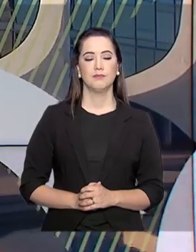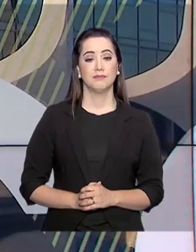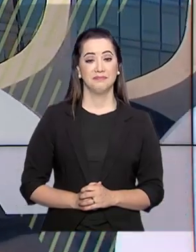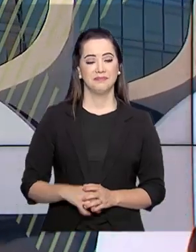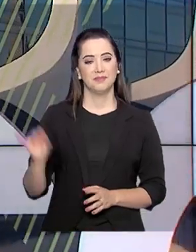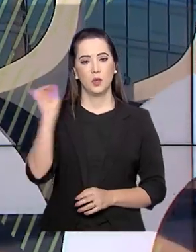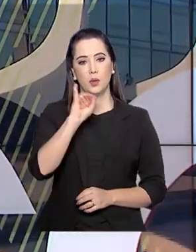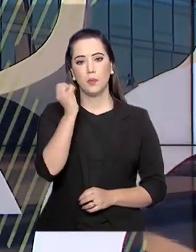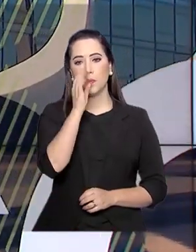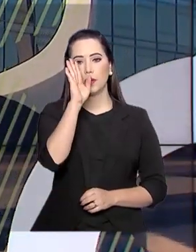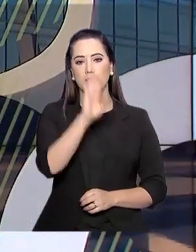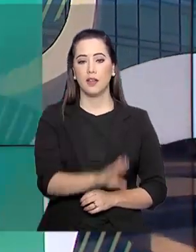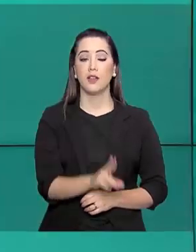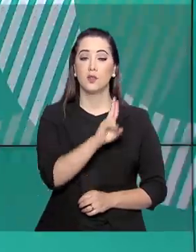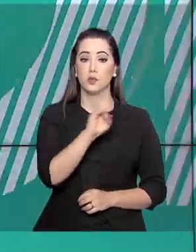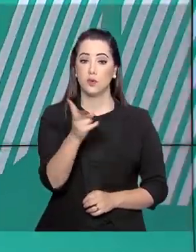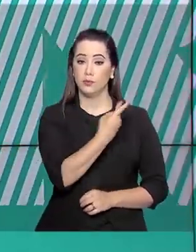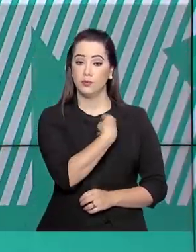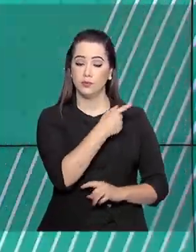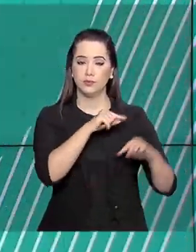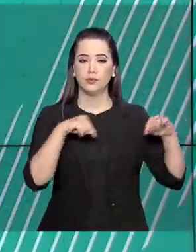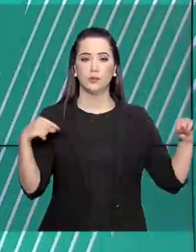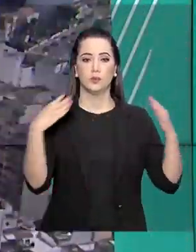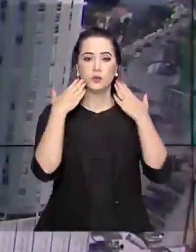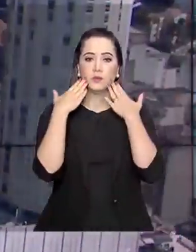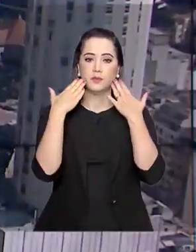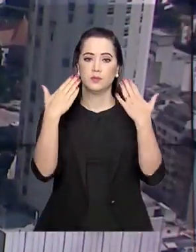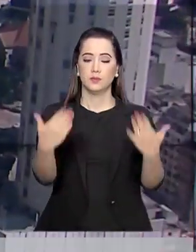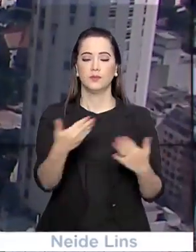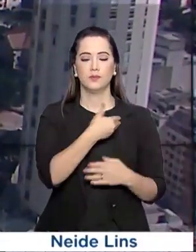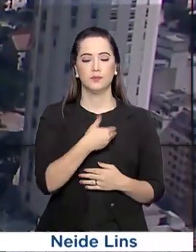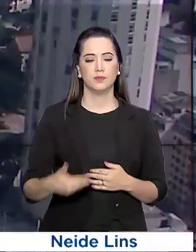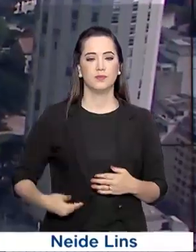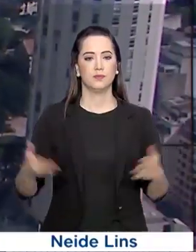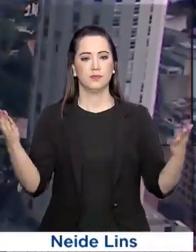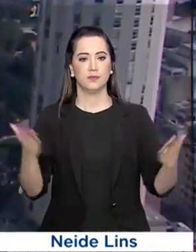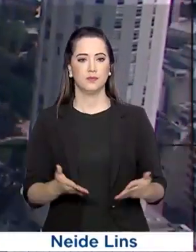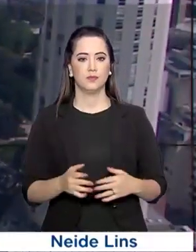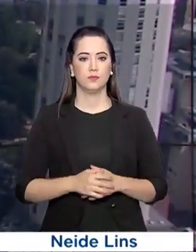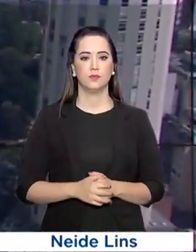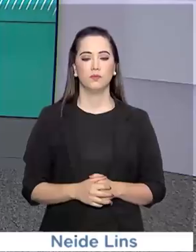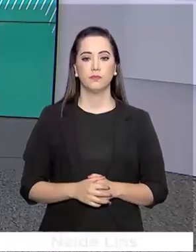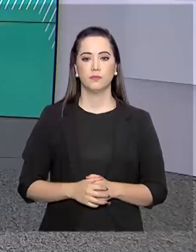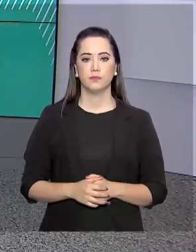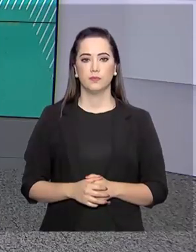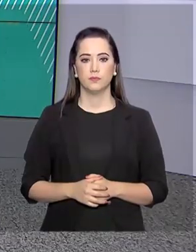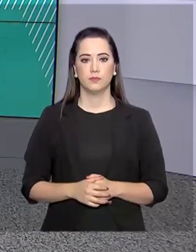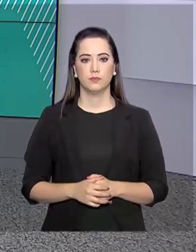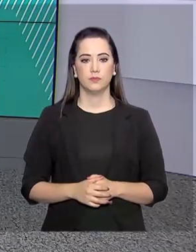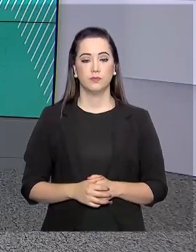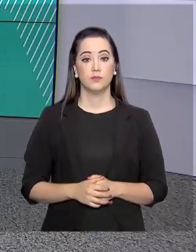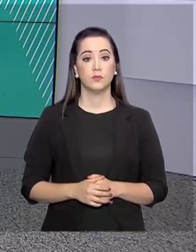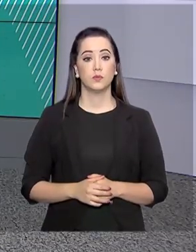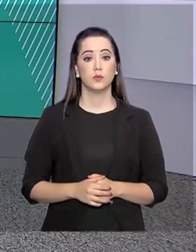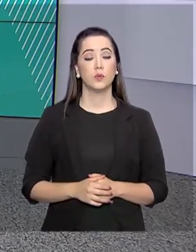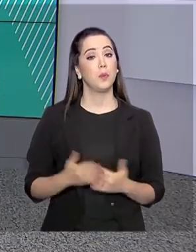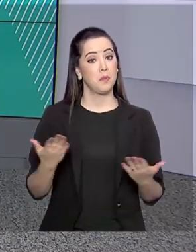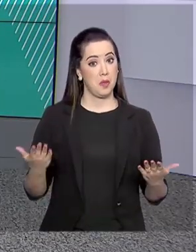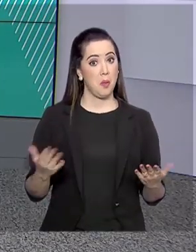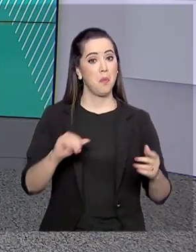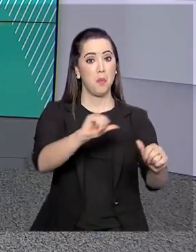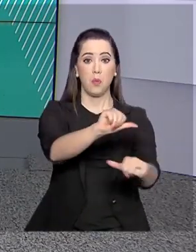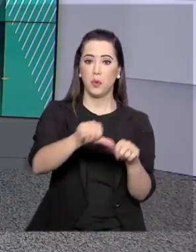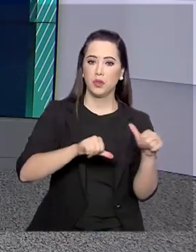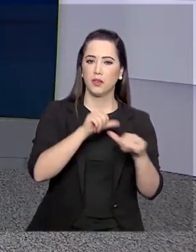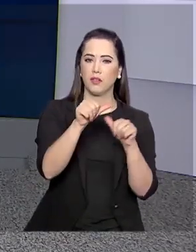Olá, boa tarde, eu sou Lilian Reis e estamos de volta com mais uma edição do Governo Agora. Em mais um passo